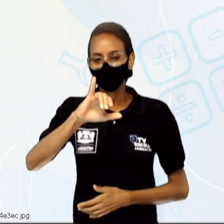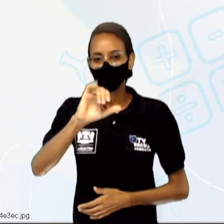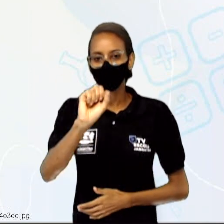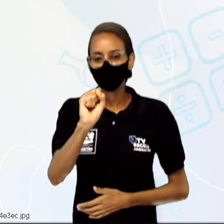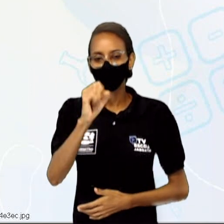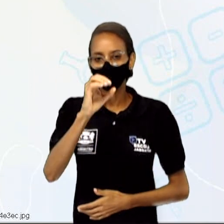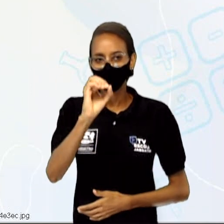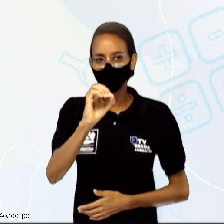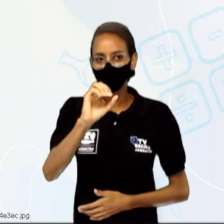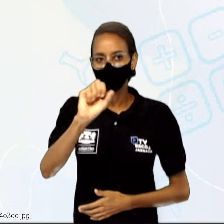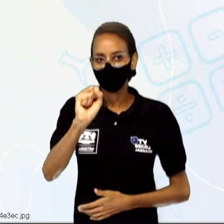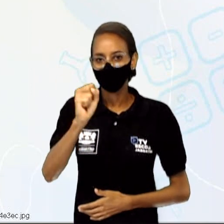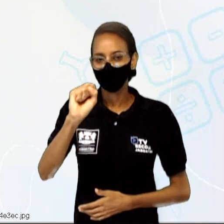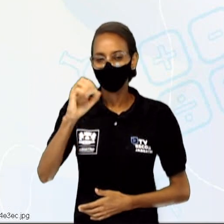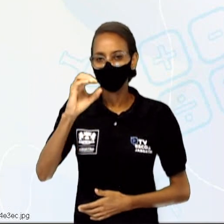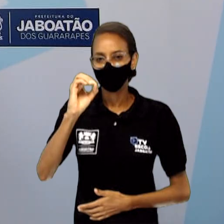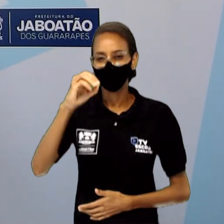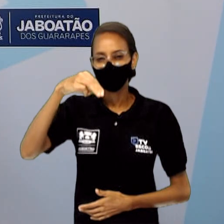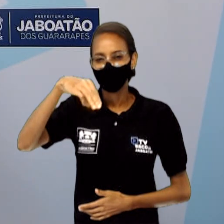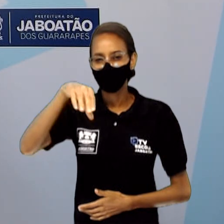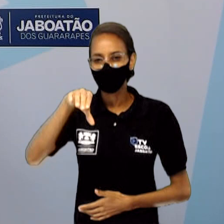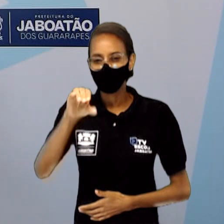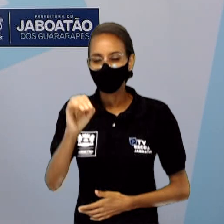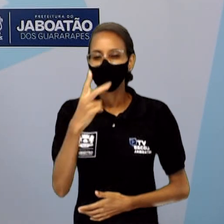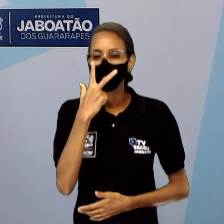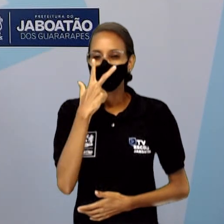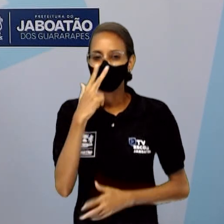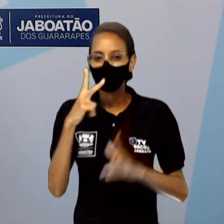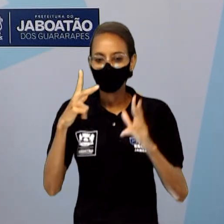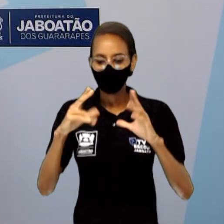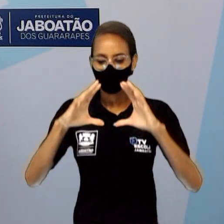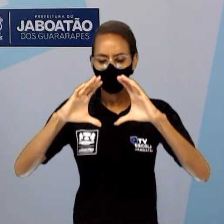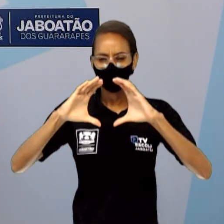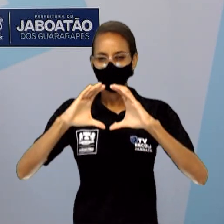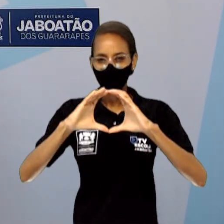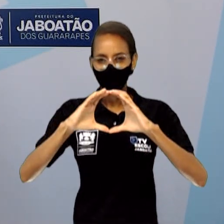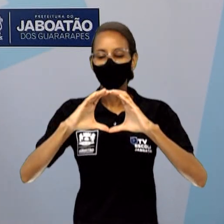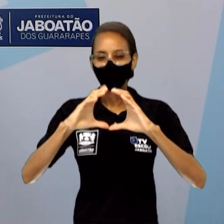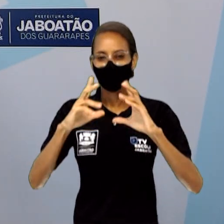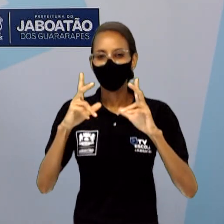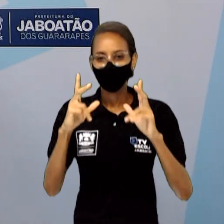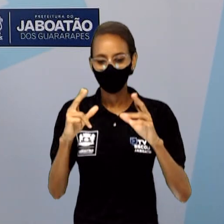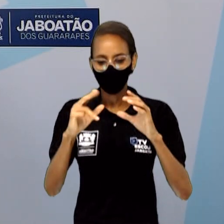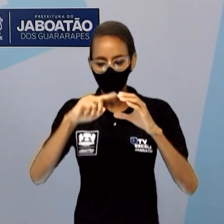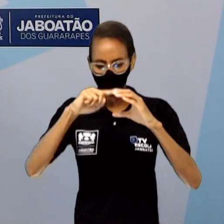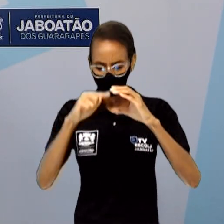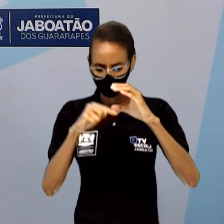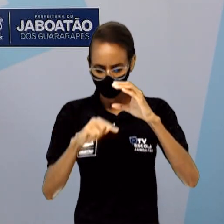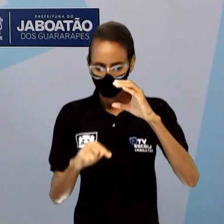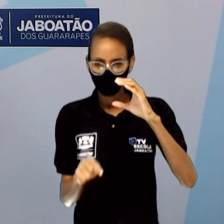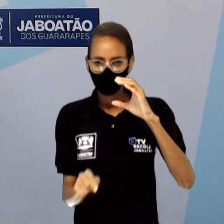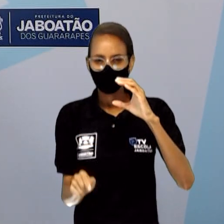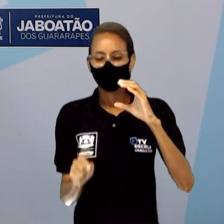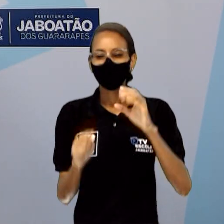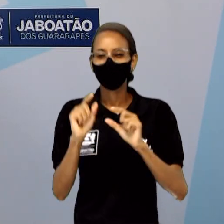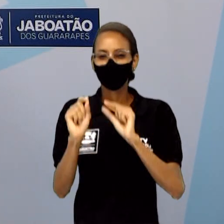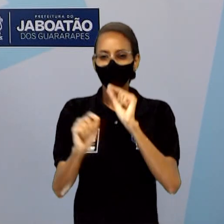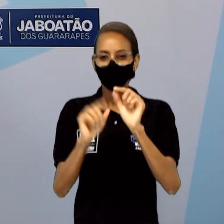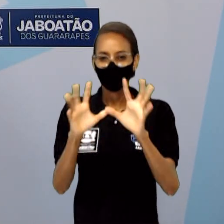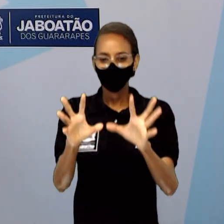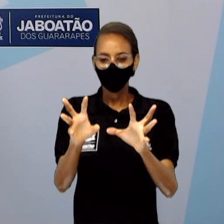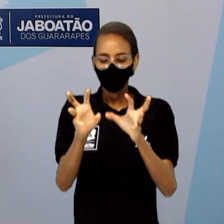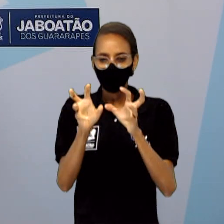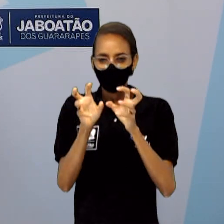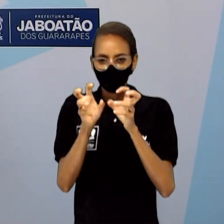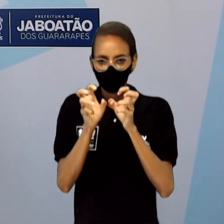é o lisossomo. O lisossomo está relacionado à digestão intracelular, ou seja, aquelas substâncias que são absorvidas